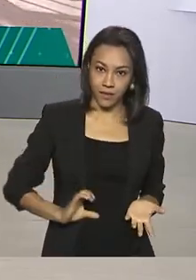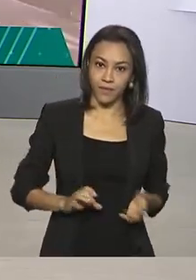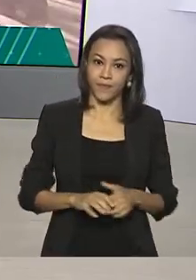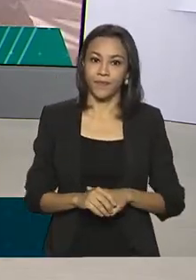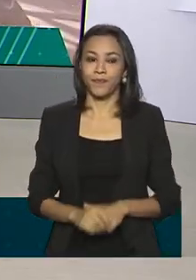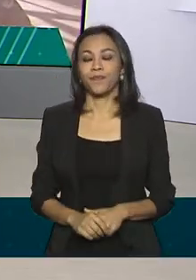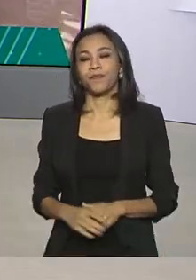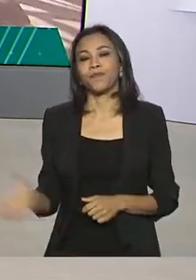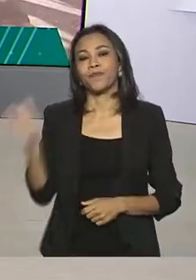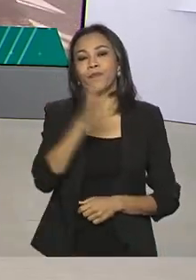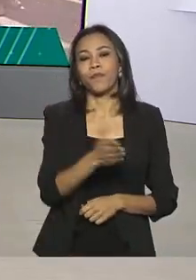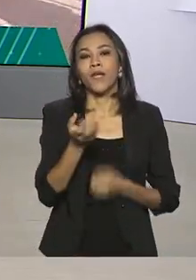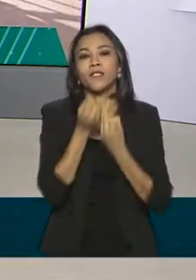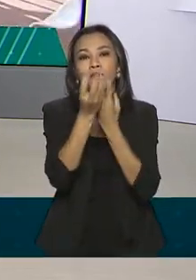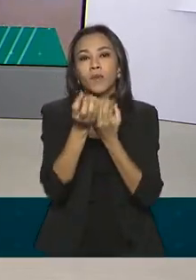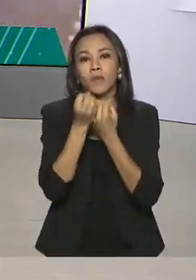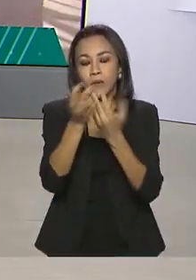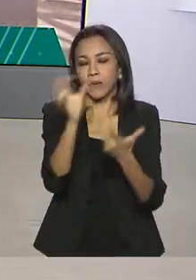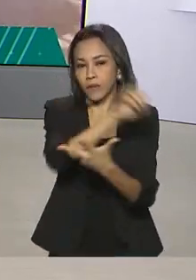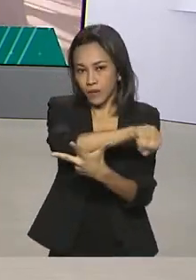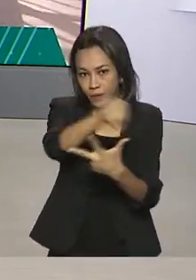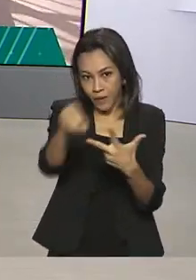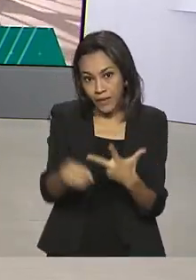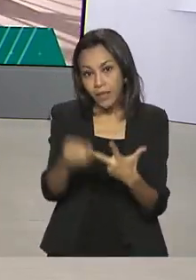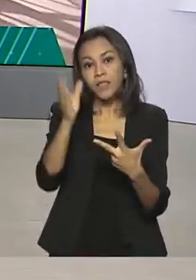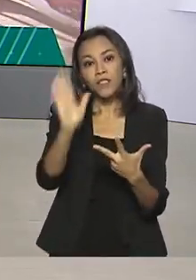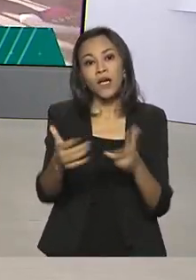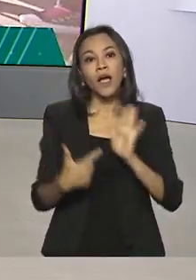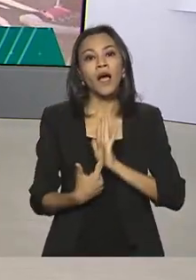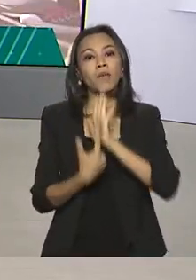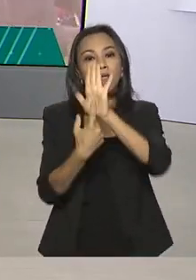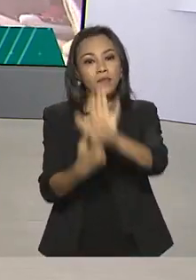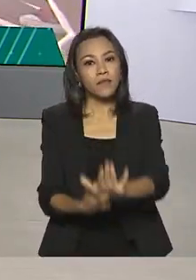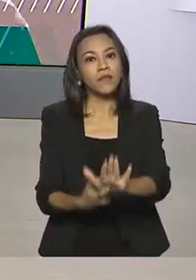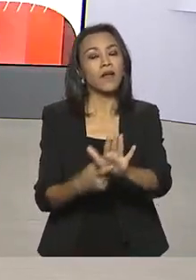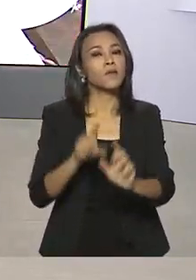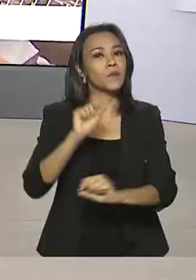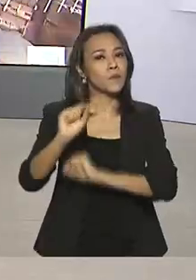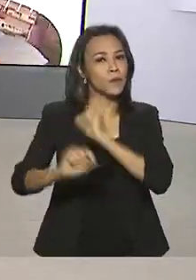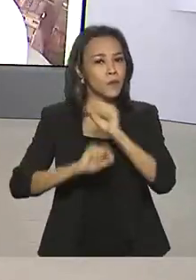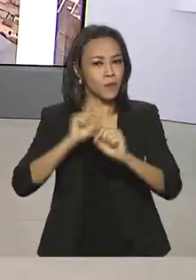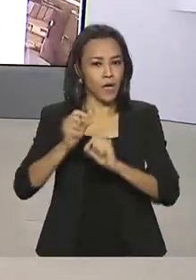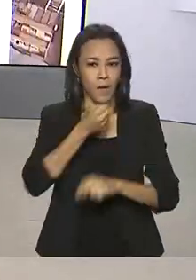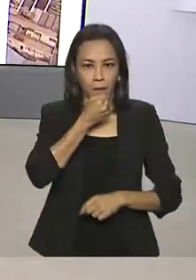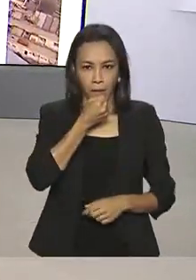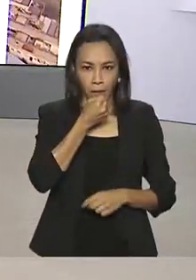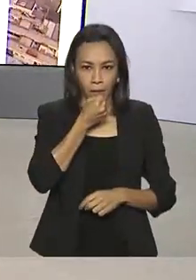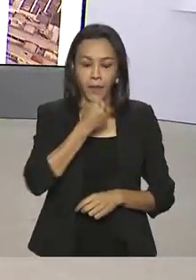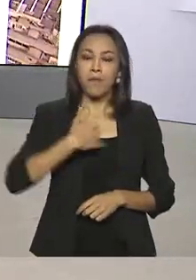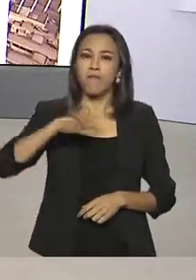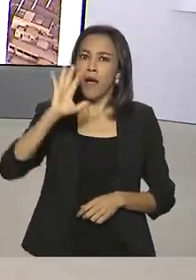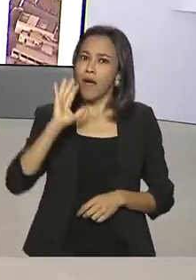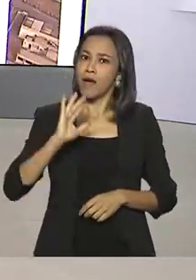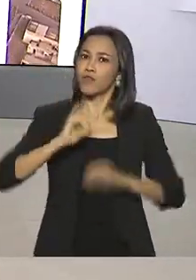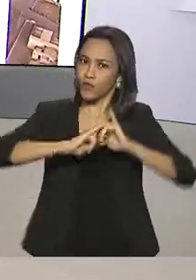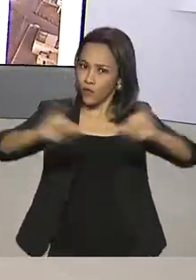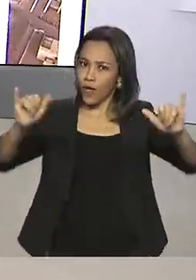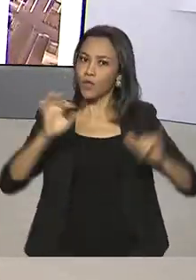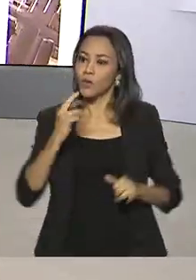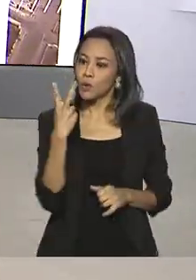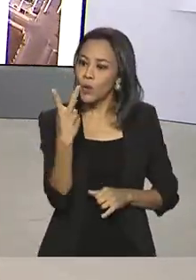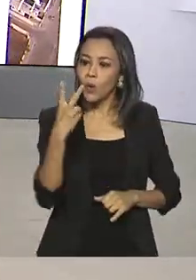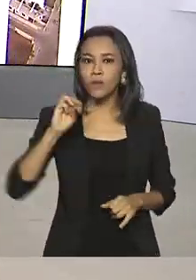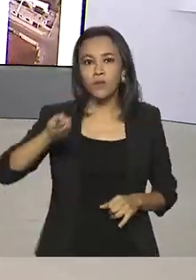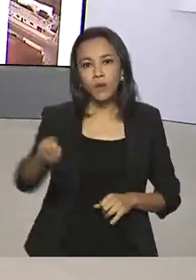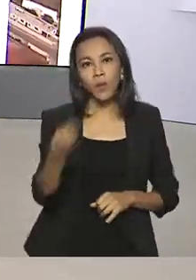Os dados do Enem foram apresentados em coletiva de imprensa no Ministério da Educação. Mais de 2 milhões de estudantes compareceram ao